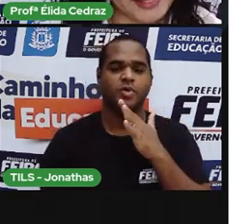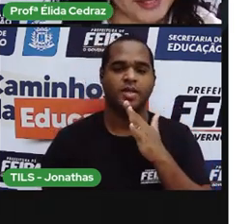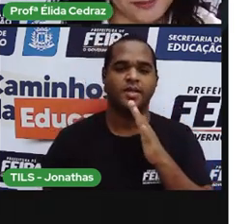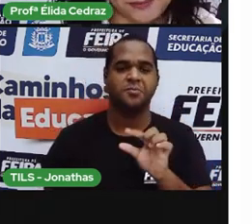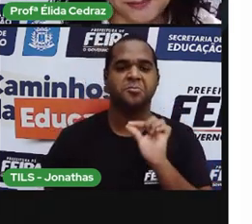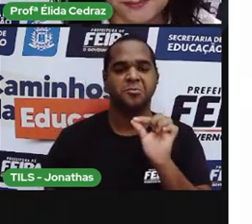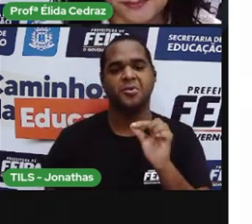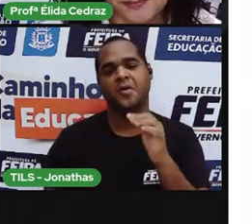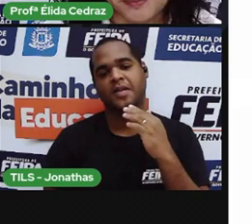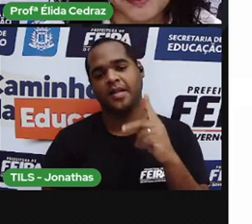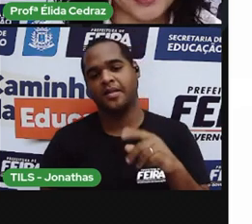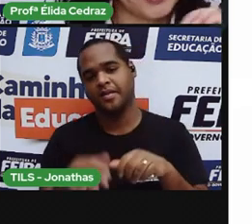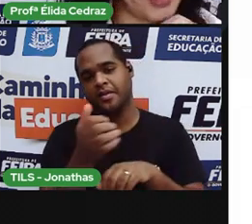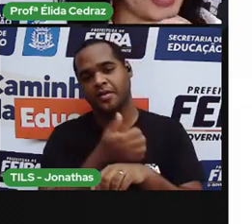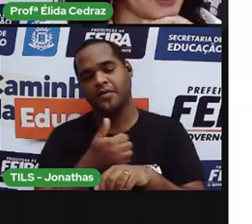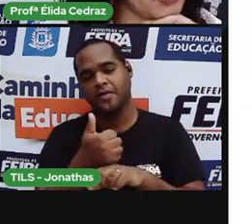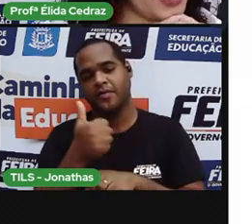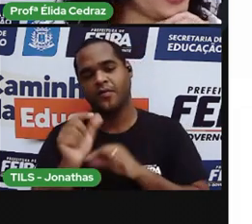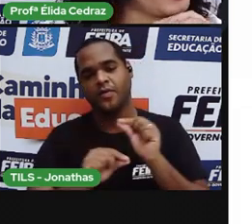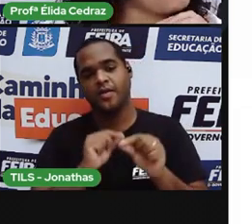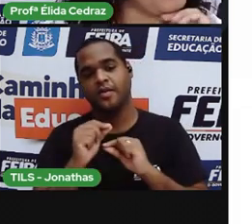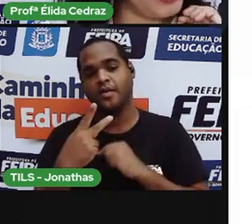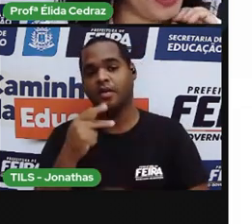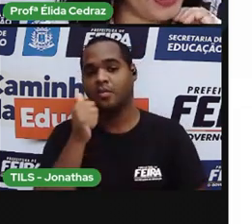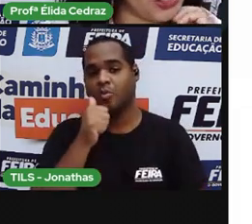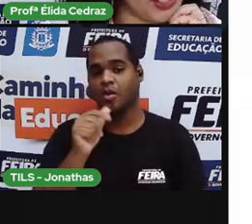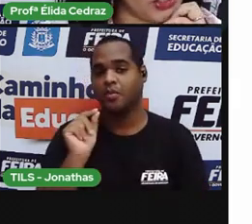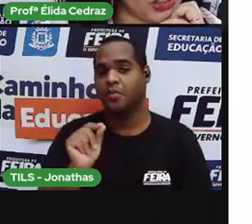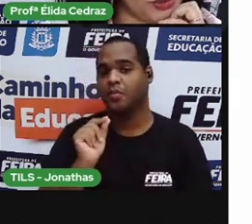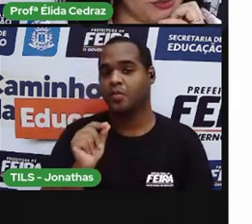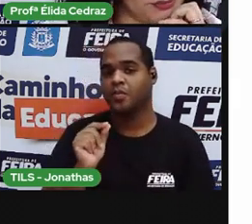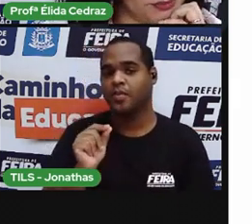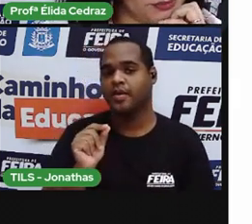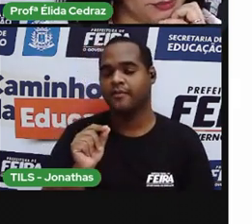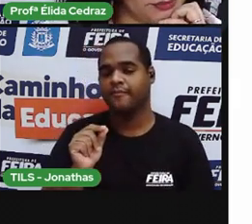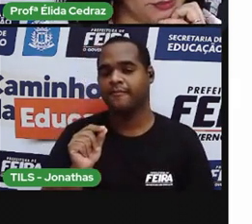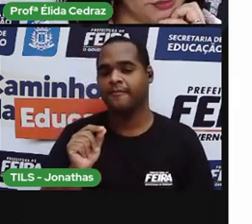profissão? essa mulher ela é o quê, gente?